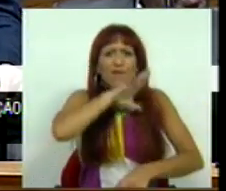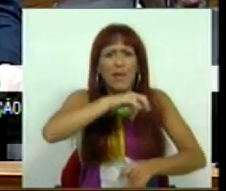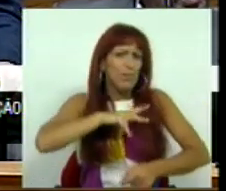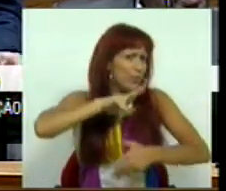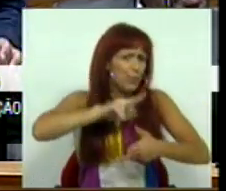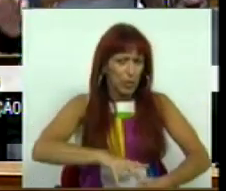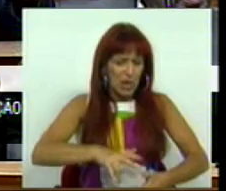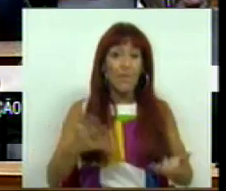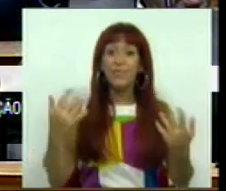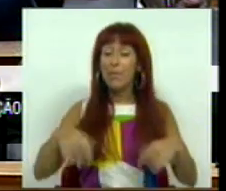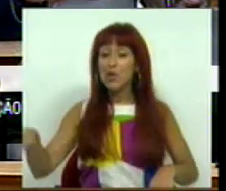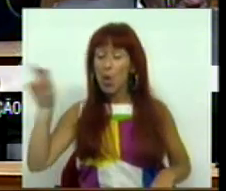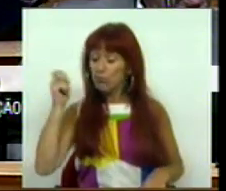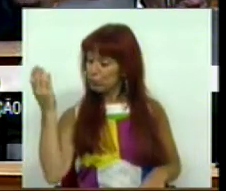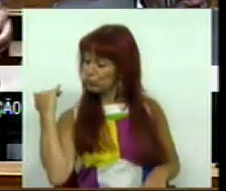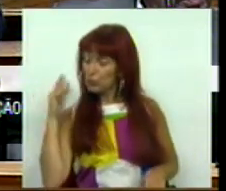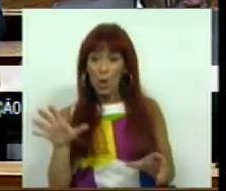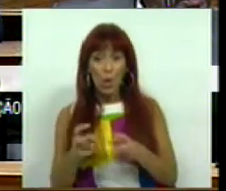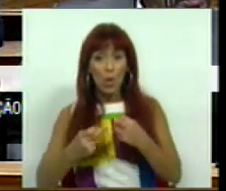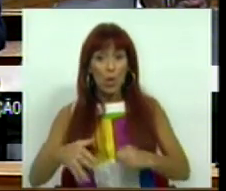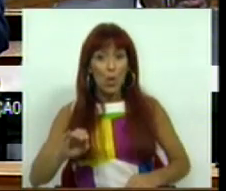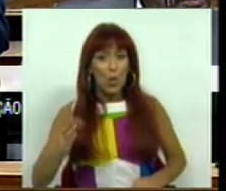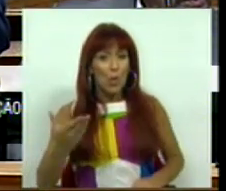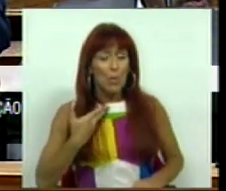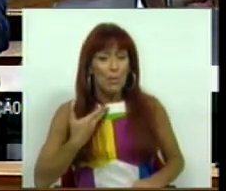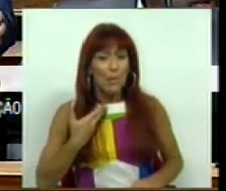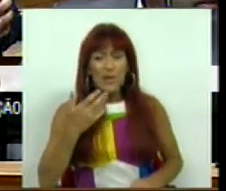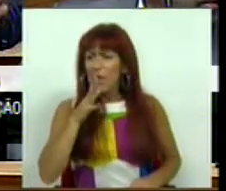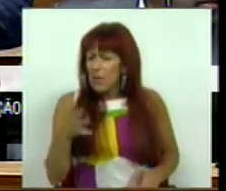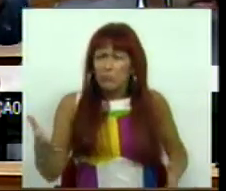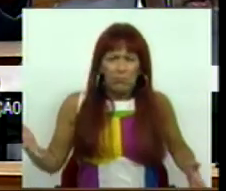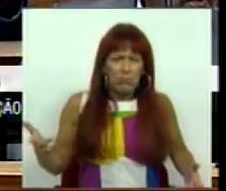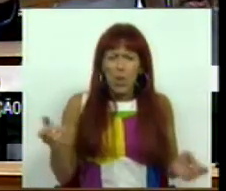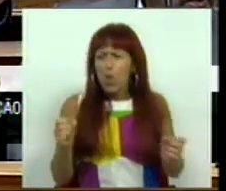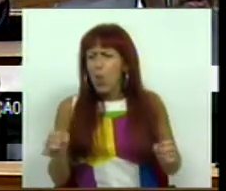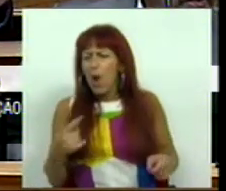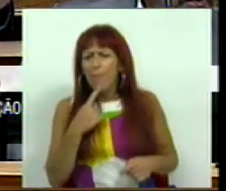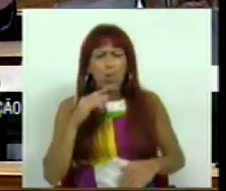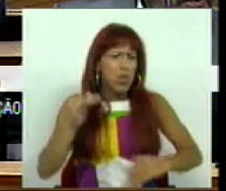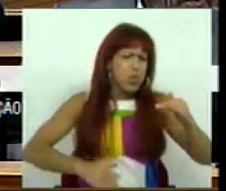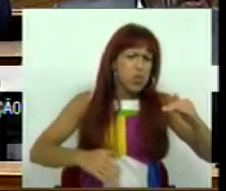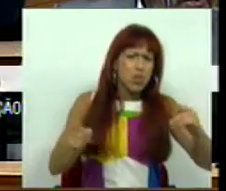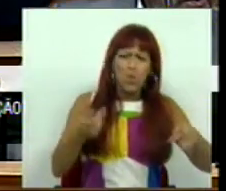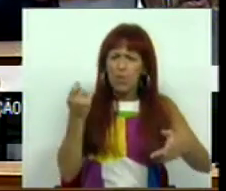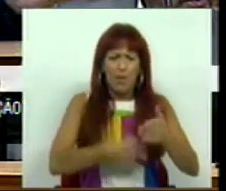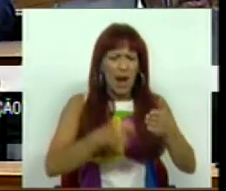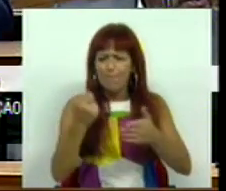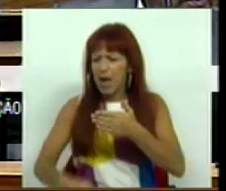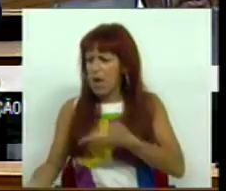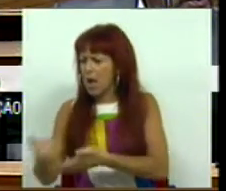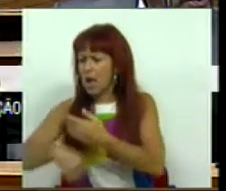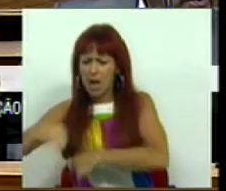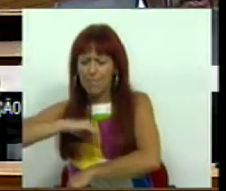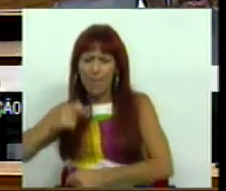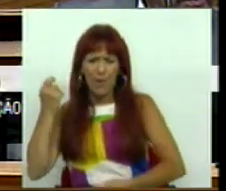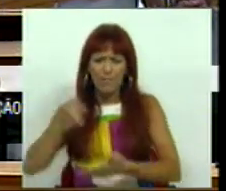portuguesas. Mas ouvíamos há pouco a bancada do PSD dizer que afinal não há uma enorme desigualdade na taxação dos rendimentos e na